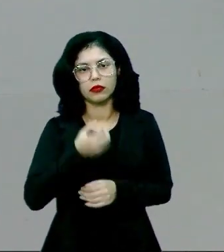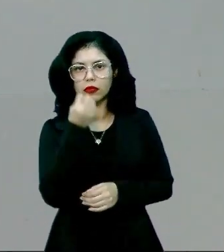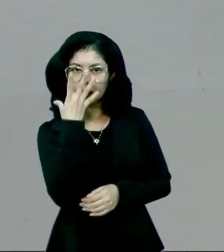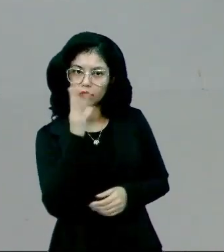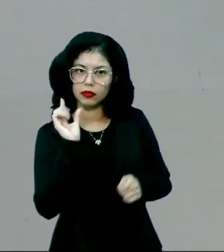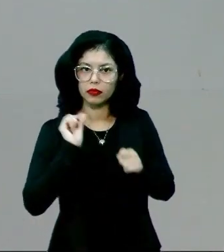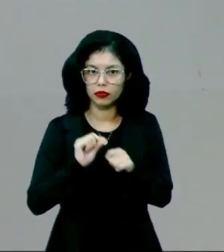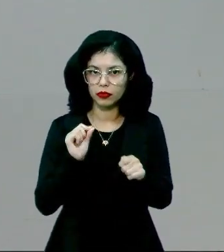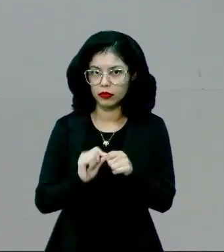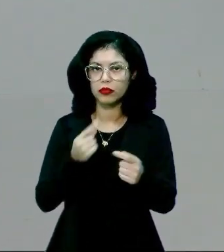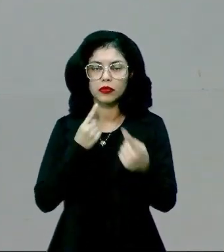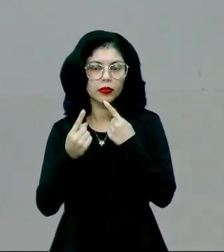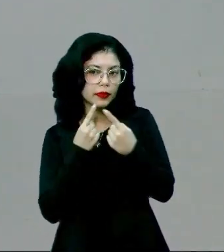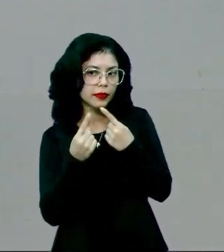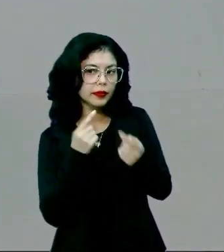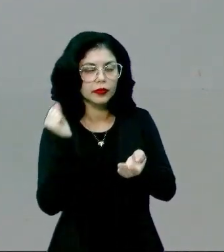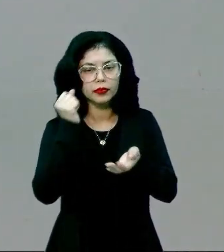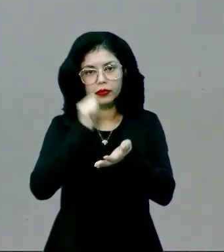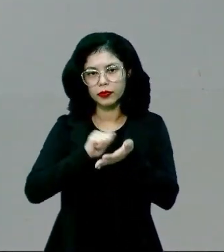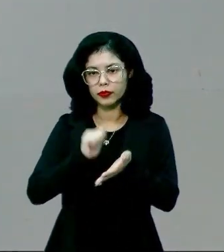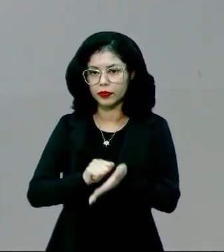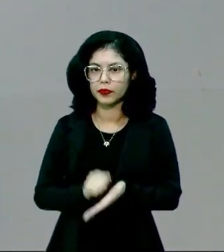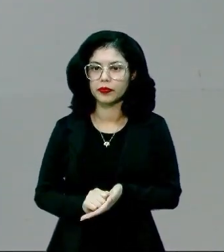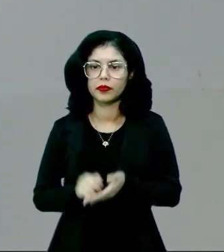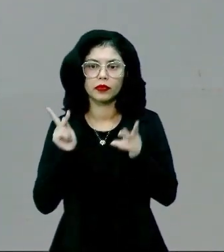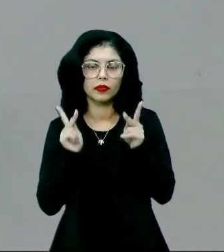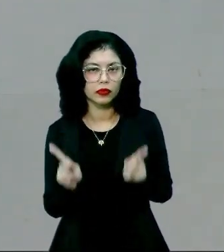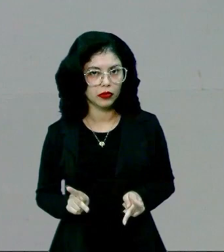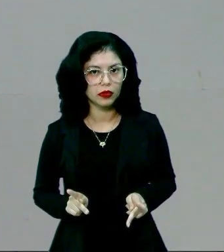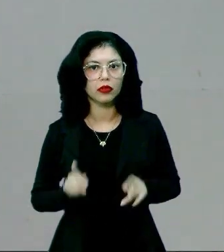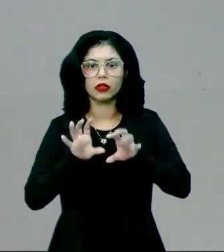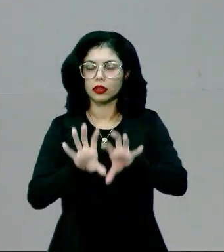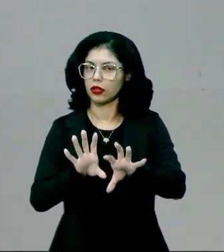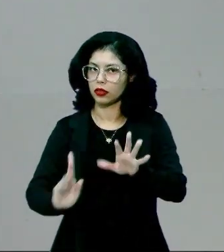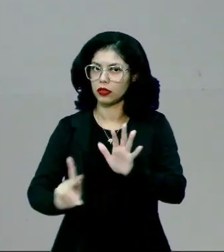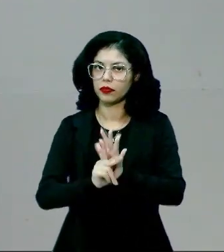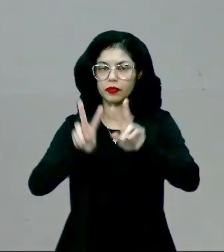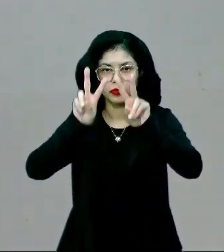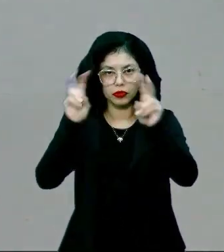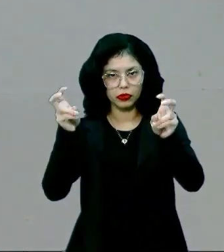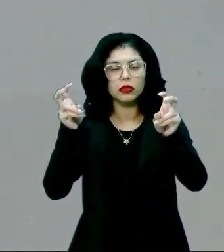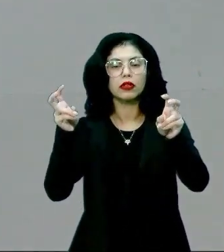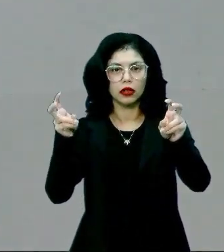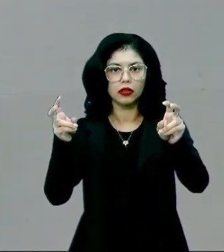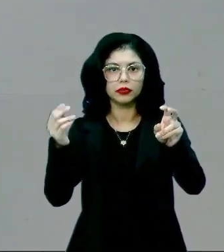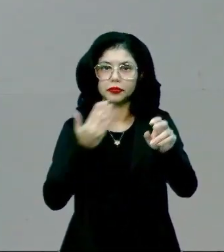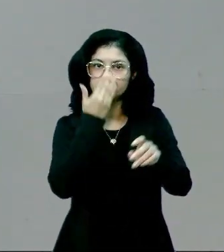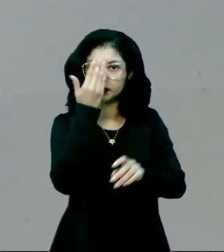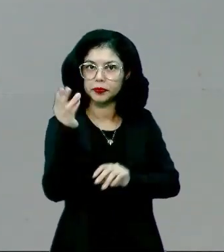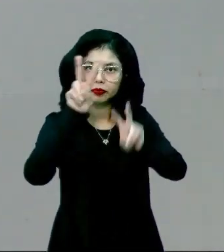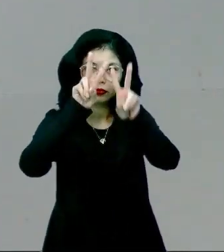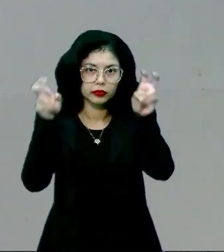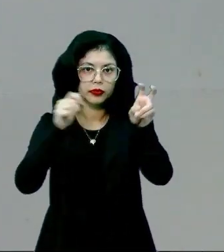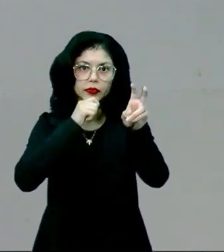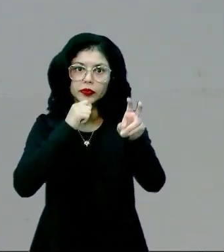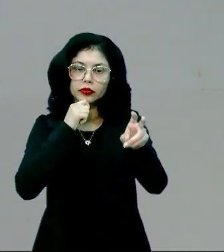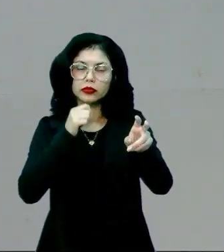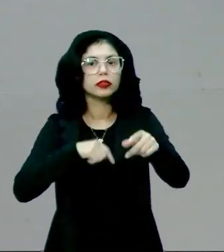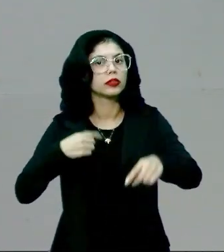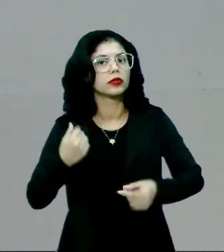foto, fazendo comentários. Se você se posicionou diante de um determinado assunto, diante de uma temática